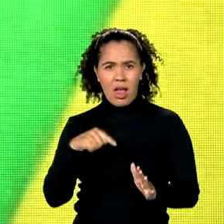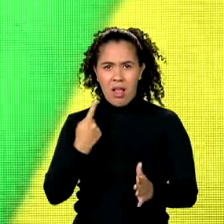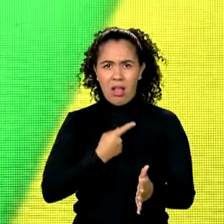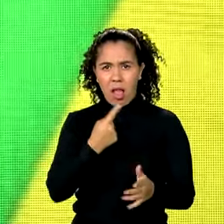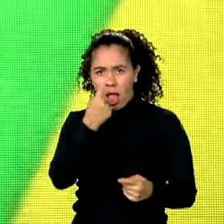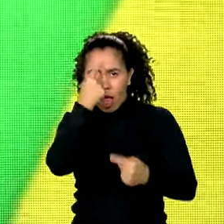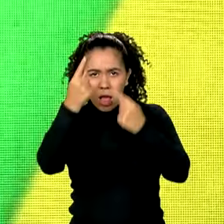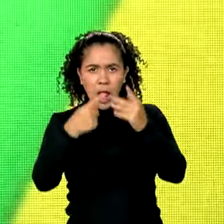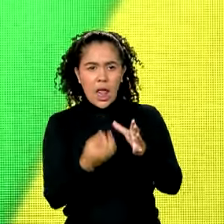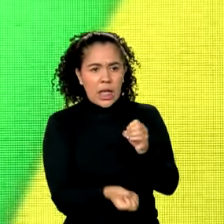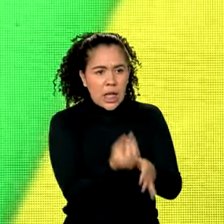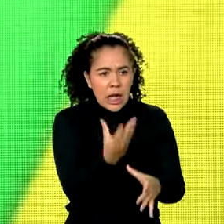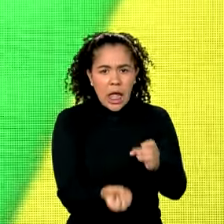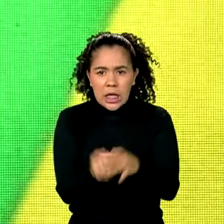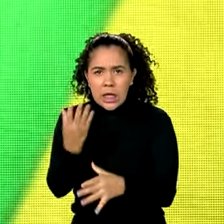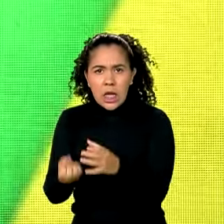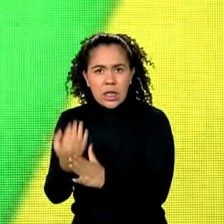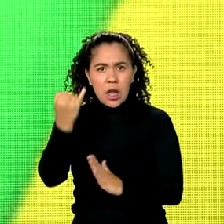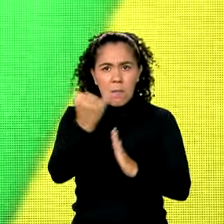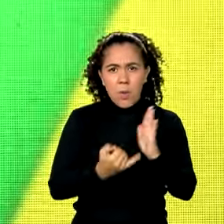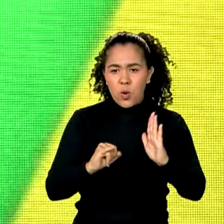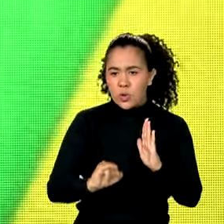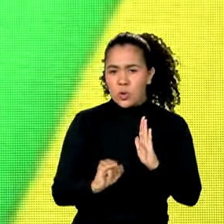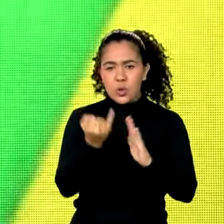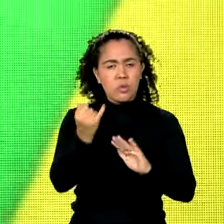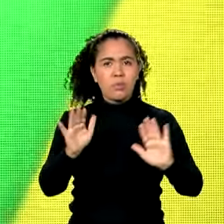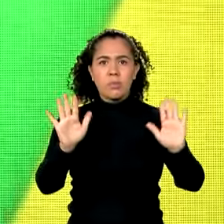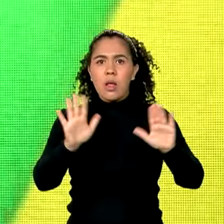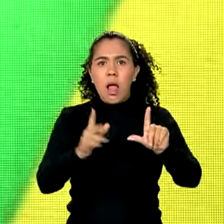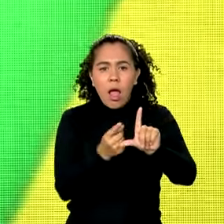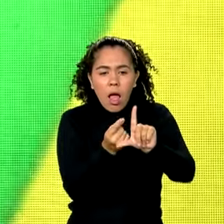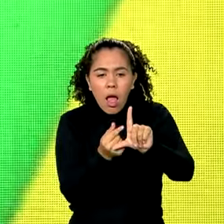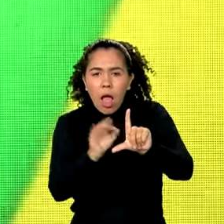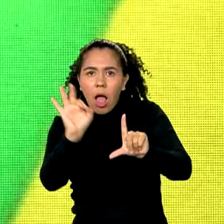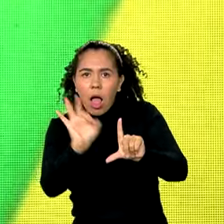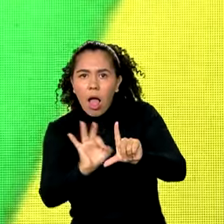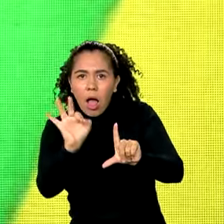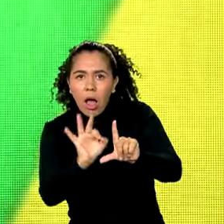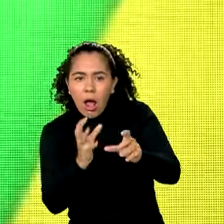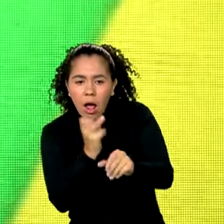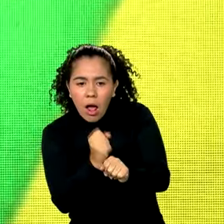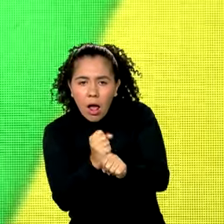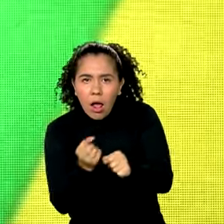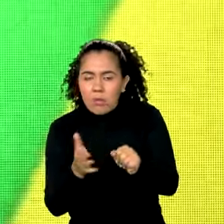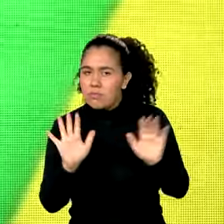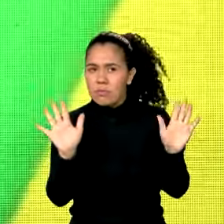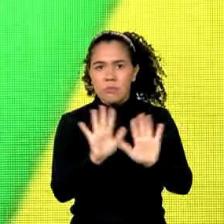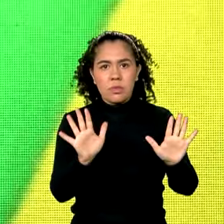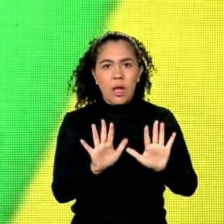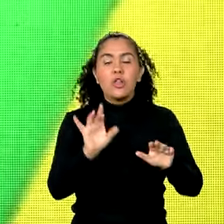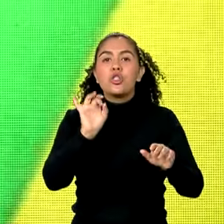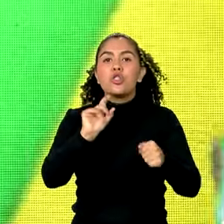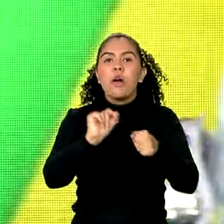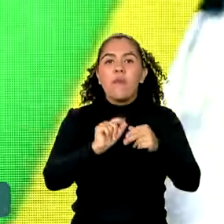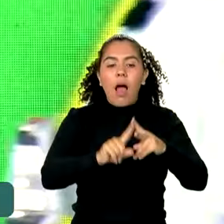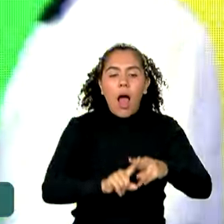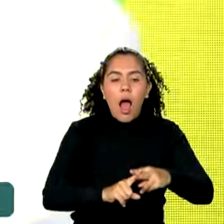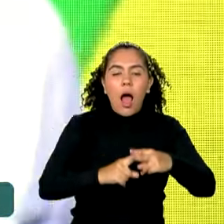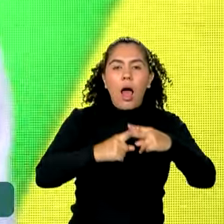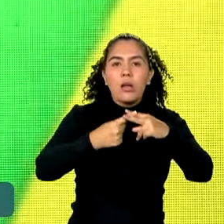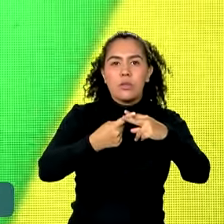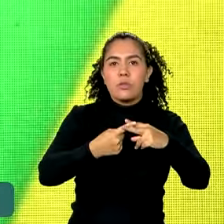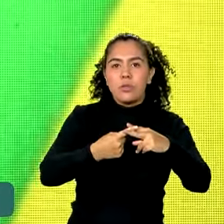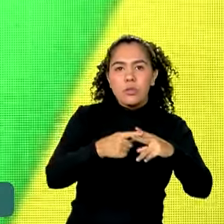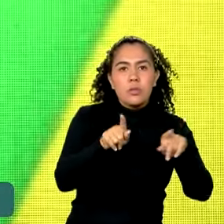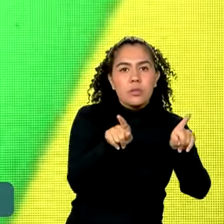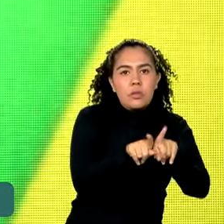se criou um imposto, não se aumentou uma alíquota. O que se fez é corrigir desequilíbrios fiscais, renúncias fiscais,